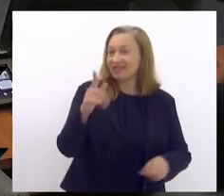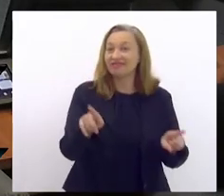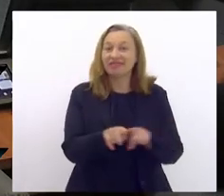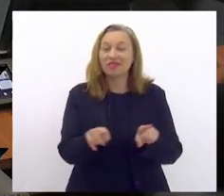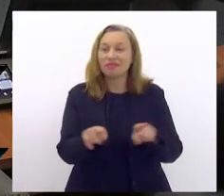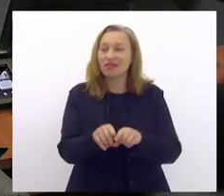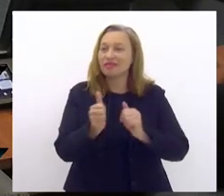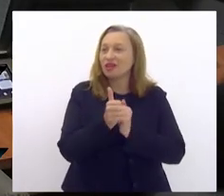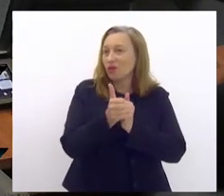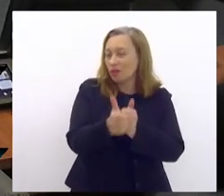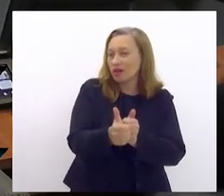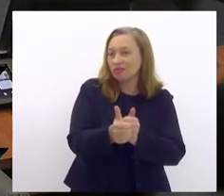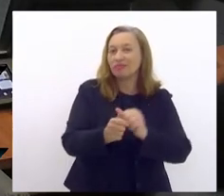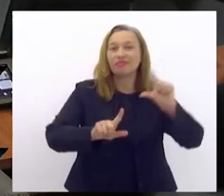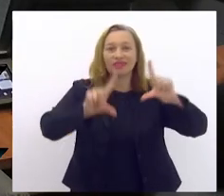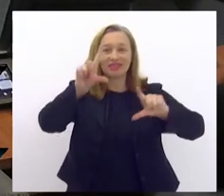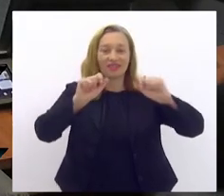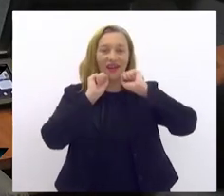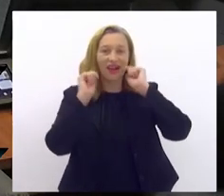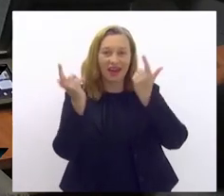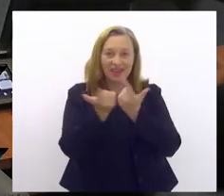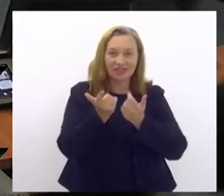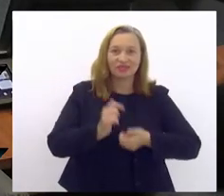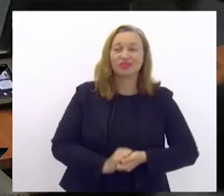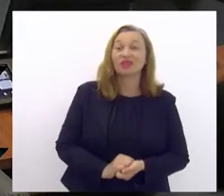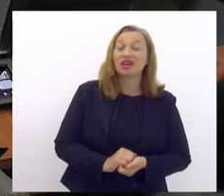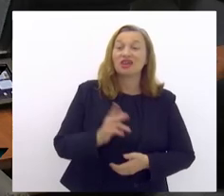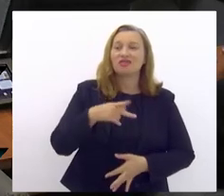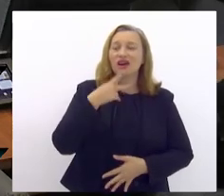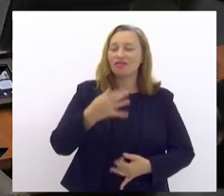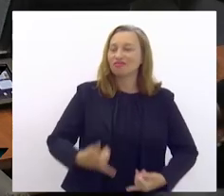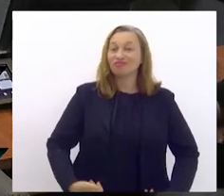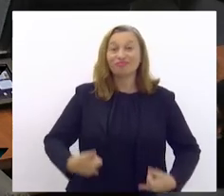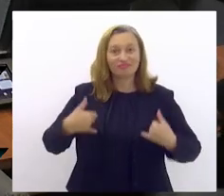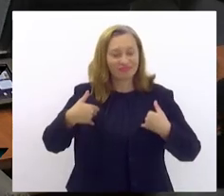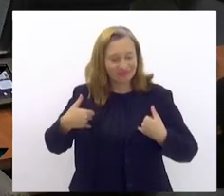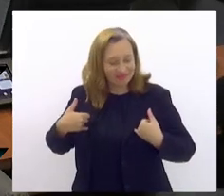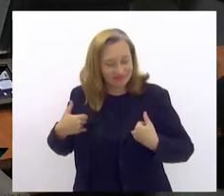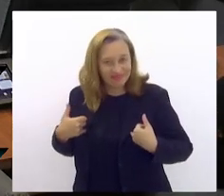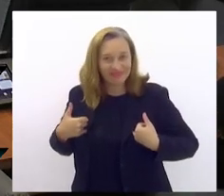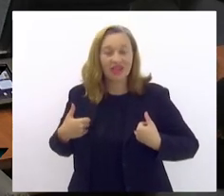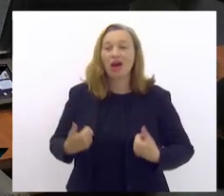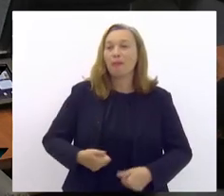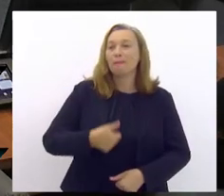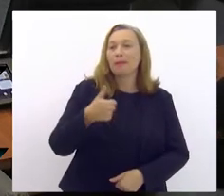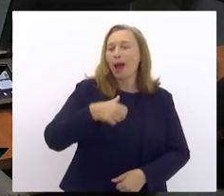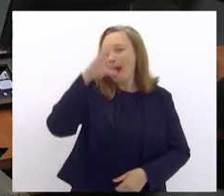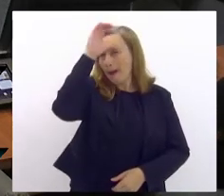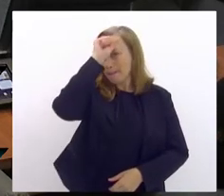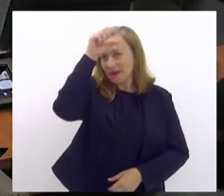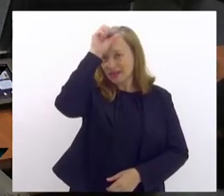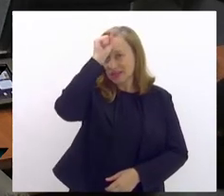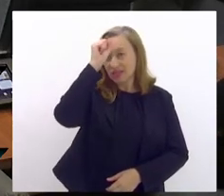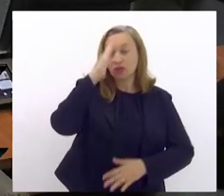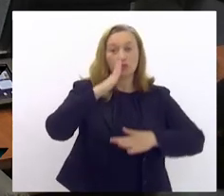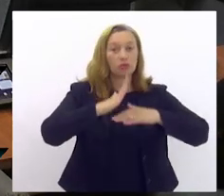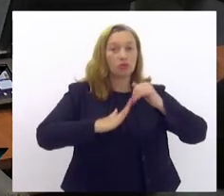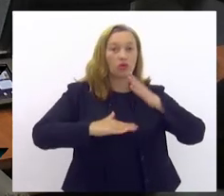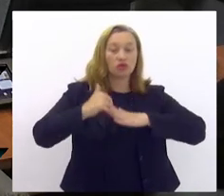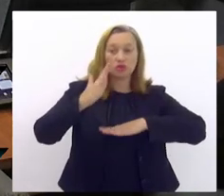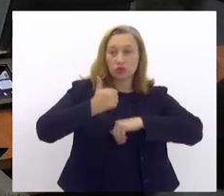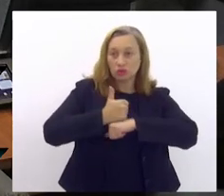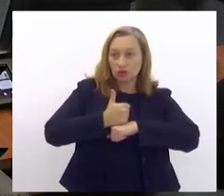está nos acompanhando pela TV Alerja e dizer que é uma honra para mim, primeiro, aprender tanto com profissionais